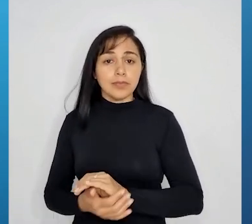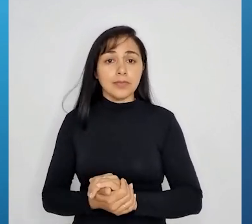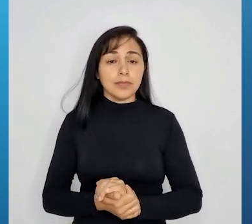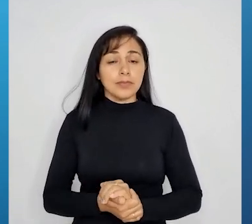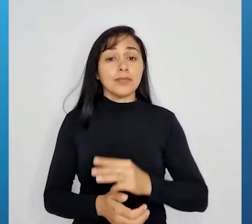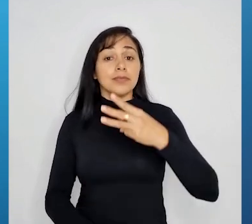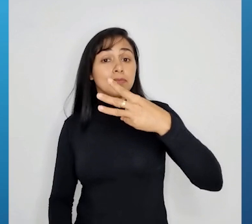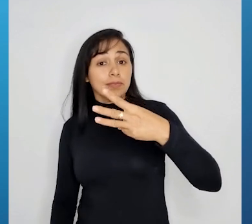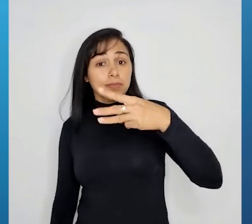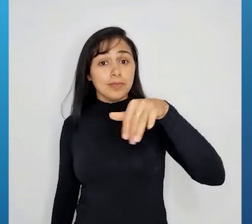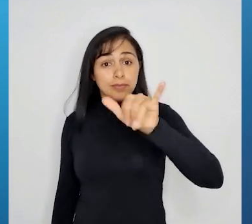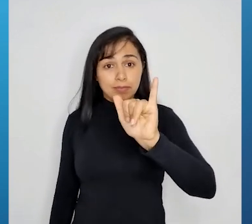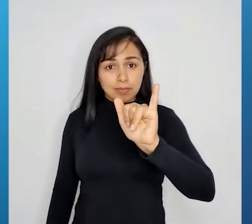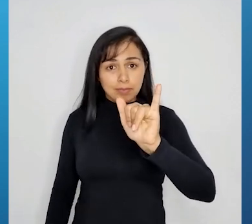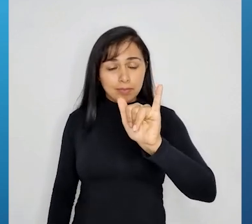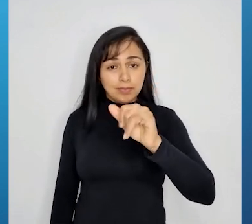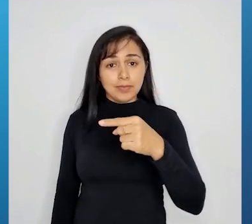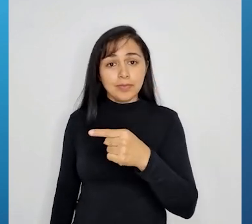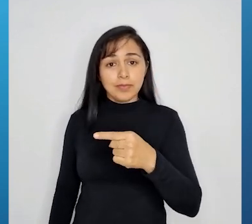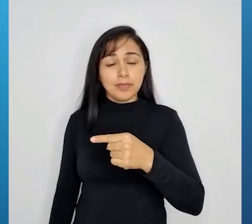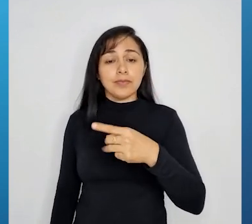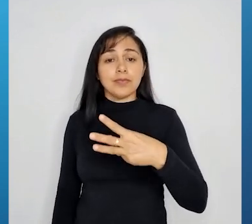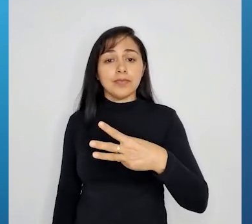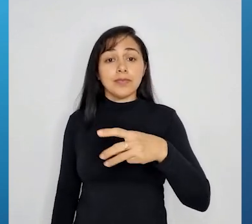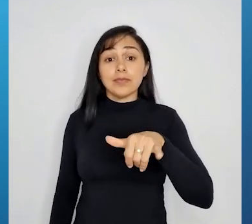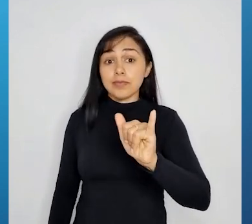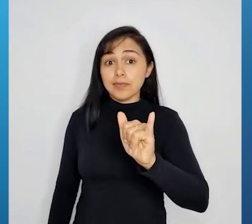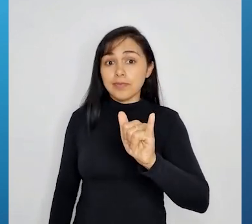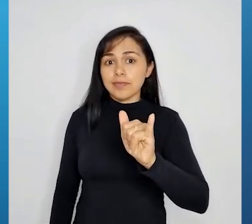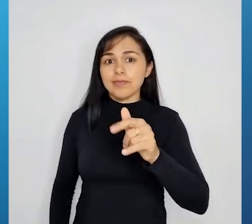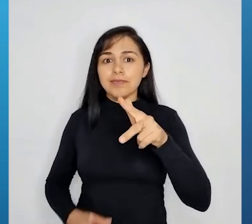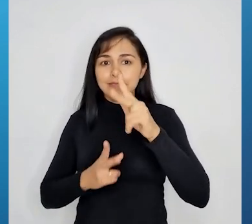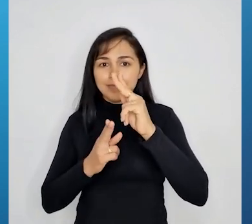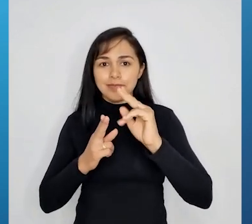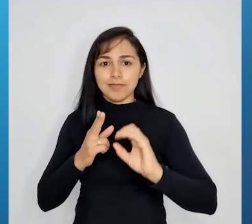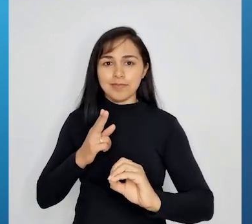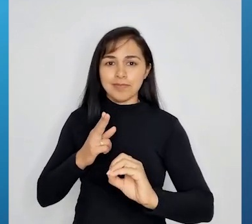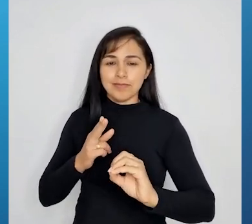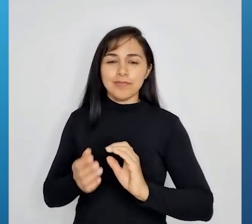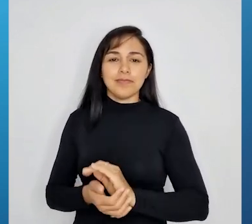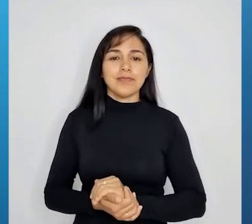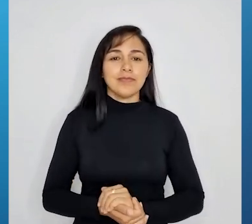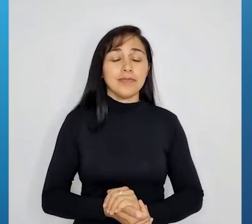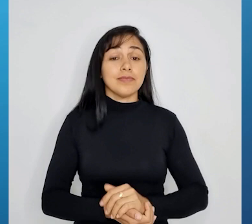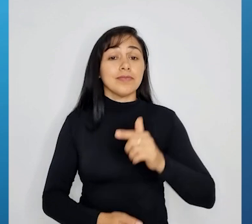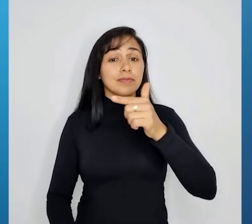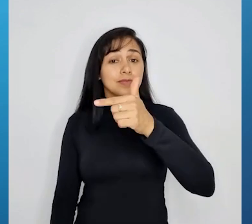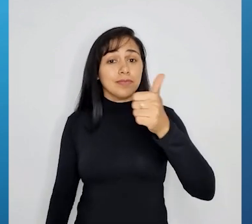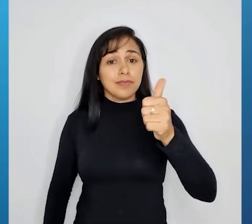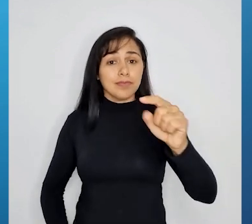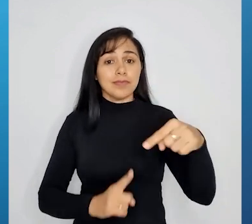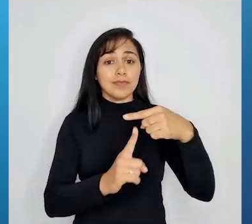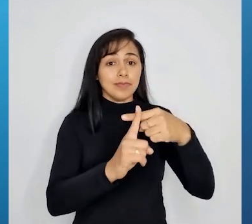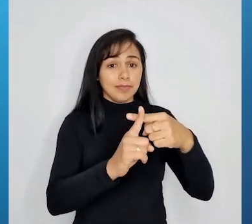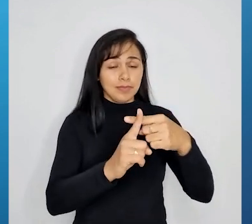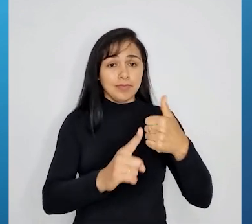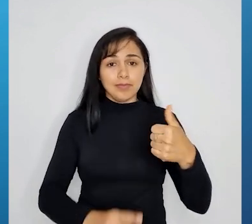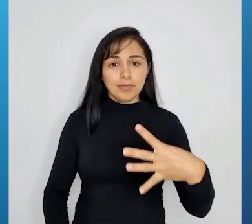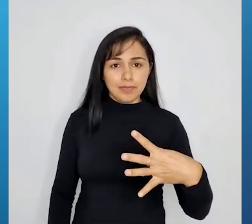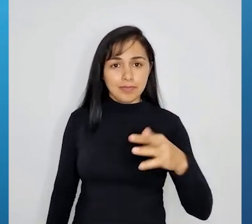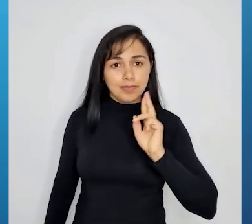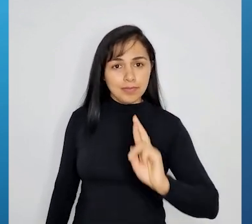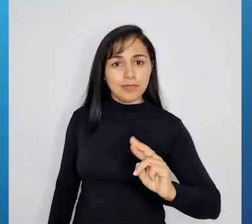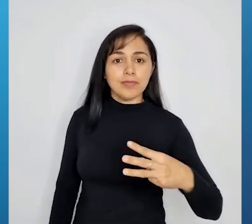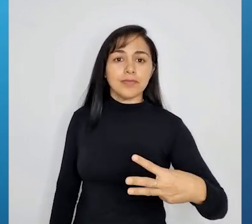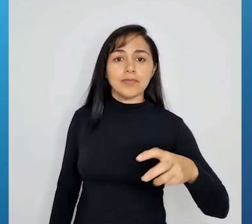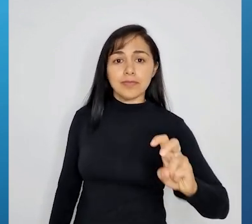3y menos 3y é 0. Vai ser igual. 21 mais 14, 30. E 5.